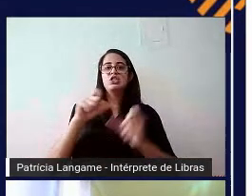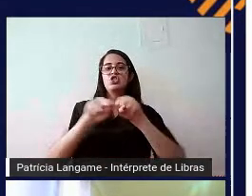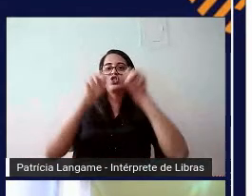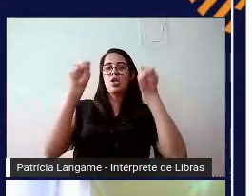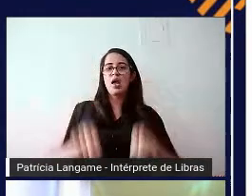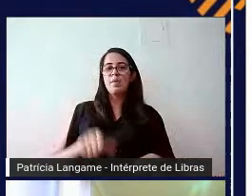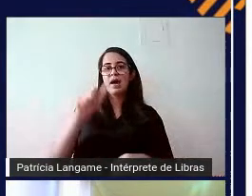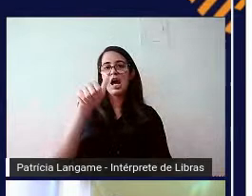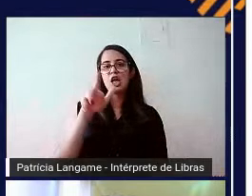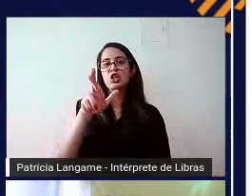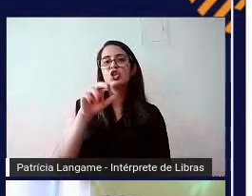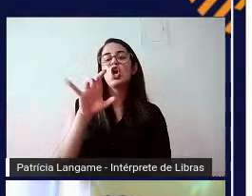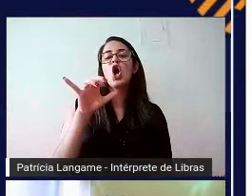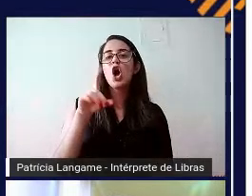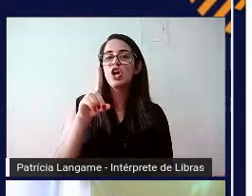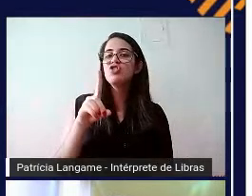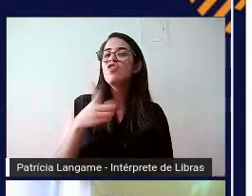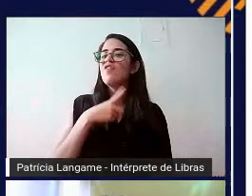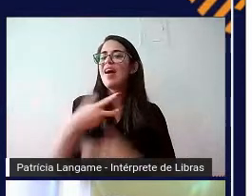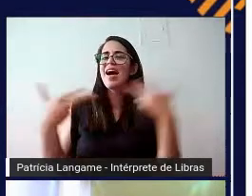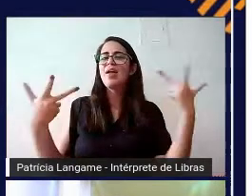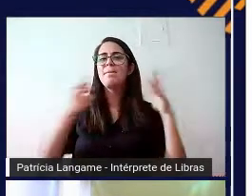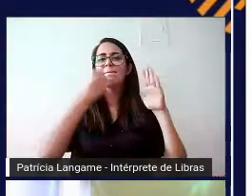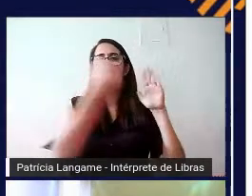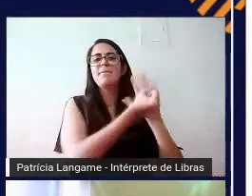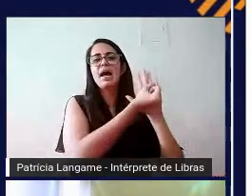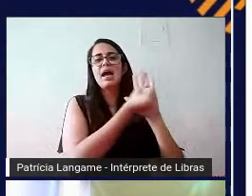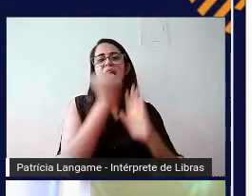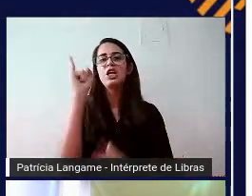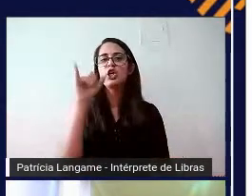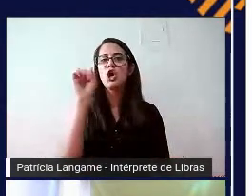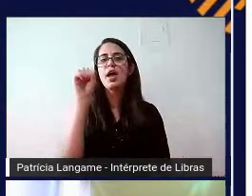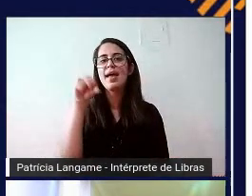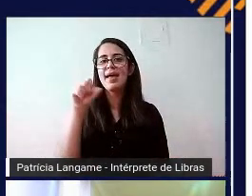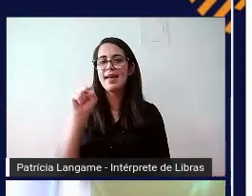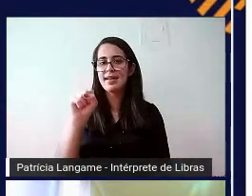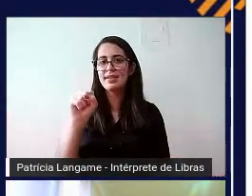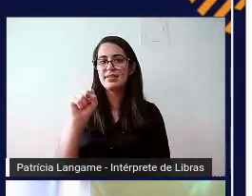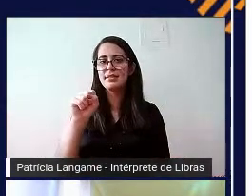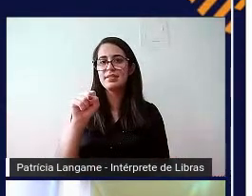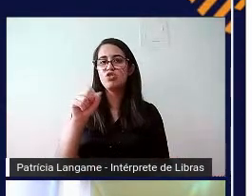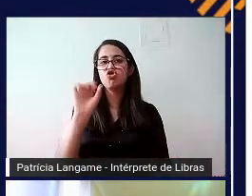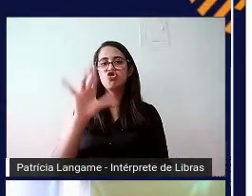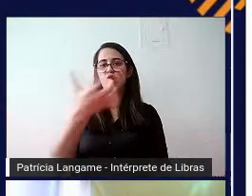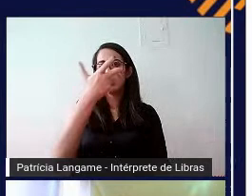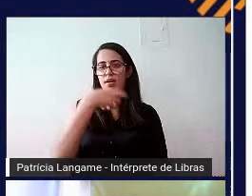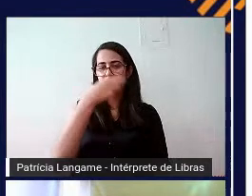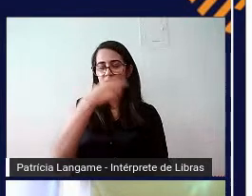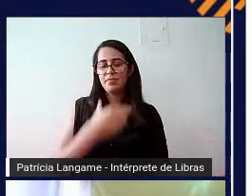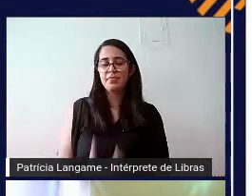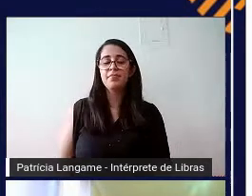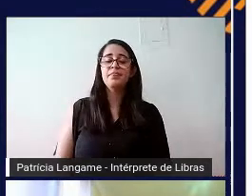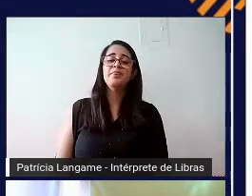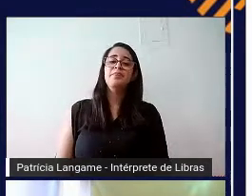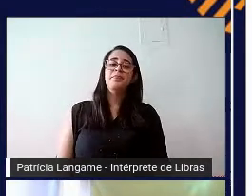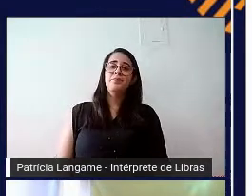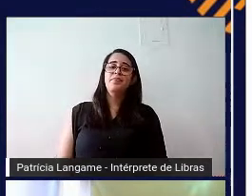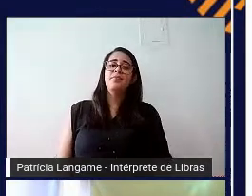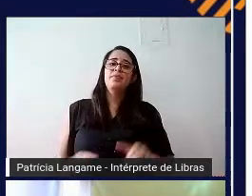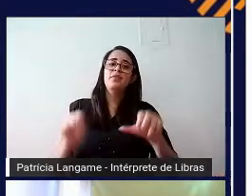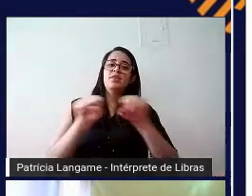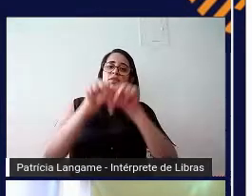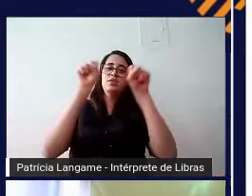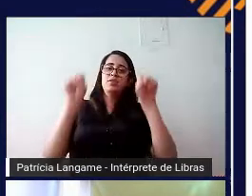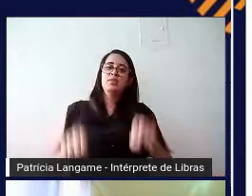várias marcas que usam o sistema Android, o iOS vem somente com os da Apple. Então, o sistema Android, ele vem